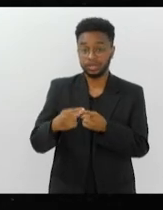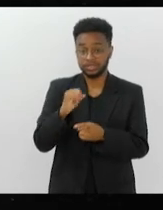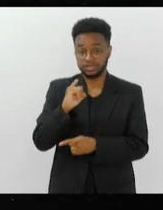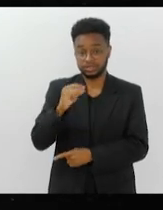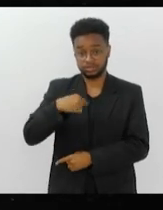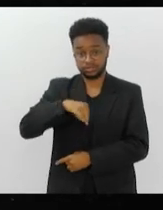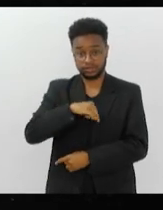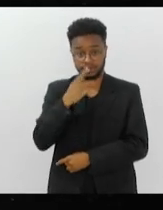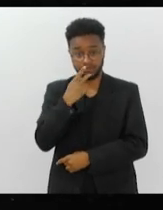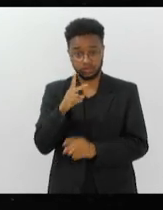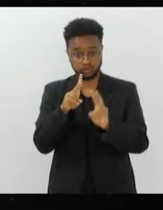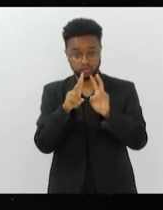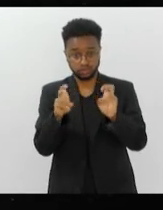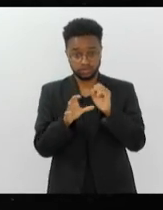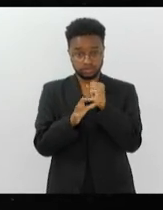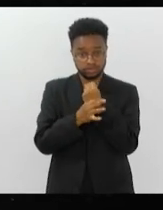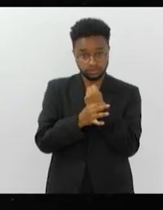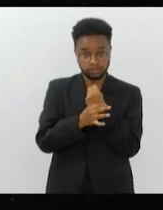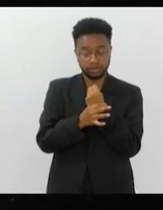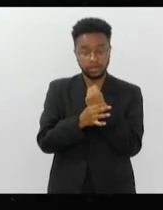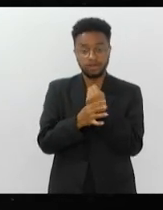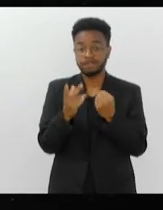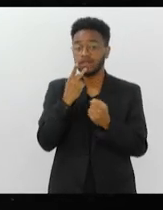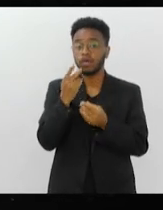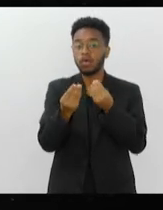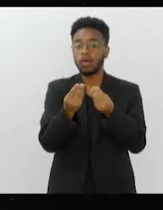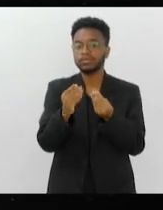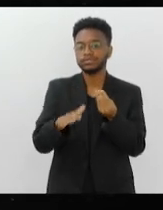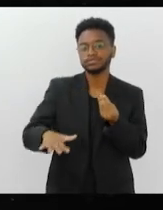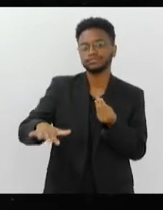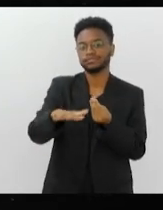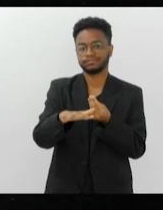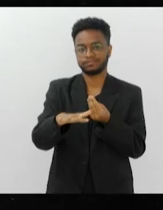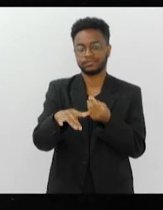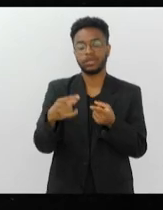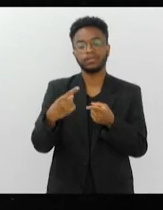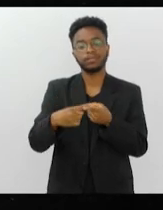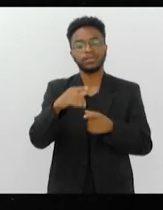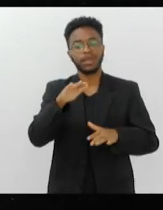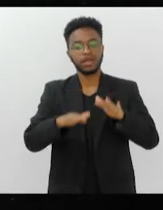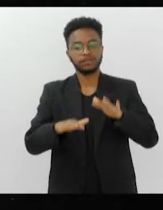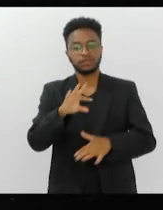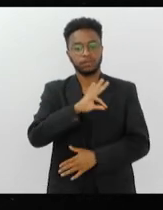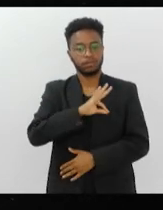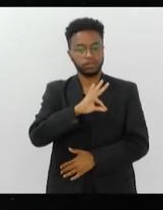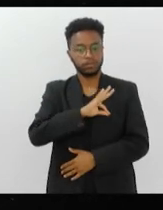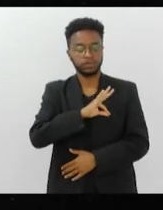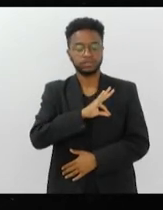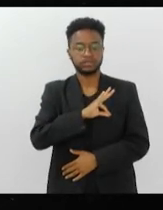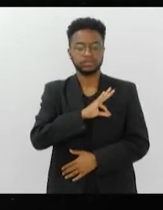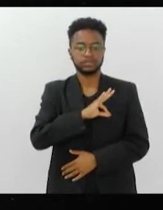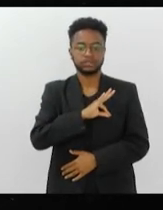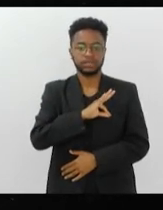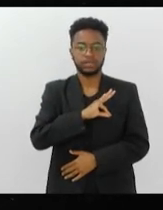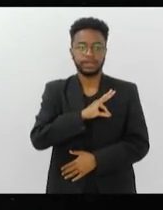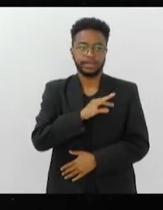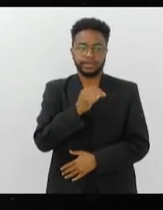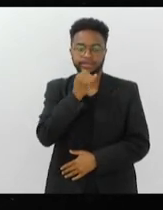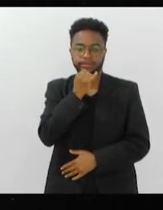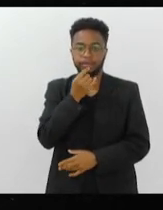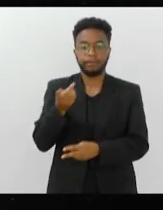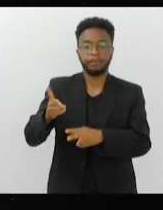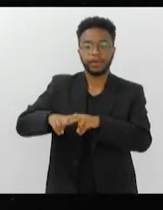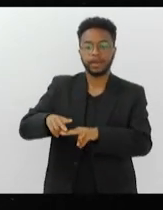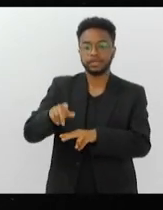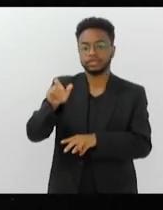gente fala a gente fala da segurança como um todo, porque por muitas vezes o policial militar, ele prende um maconheiro e